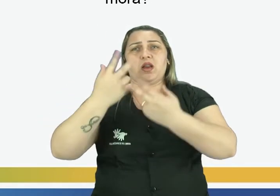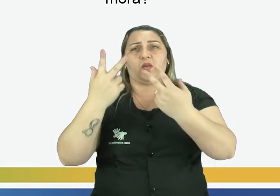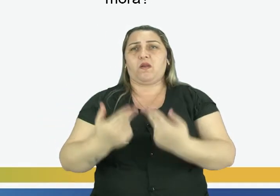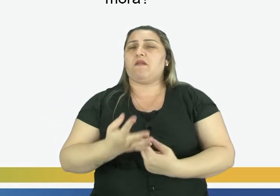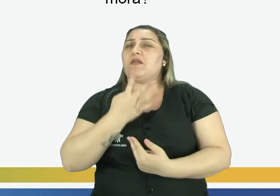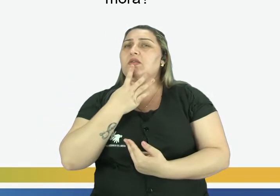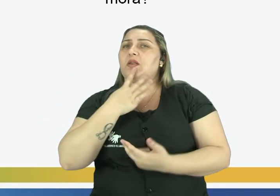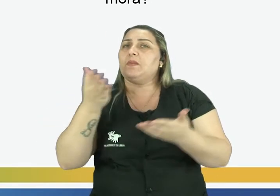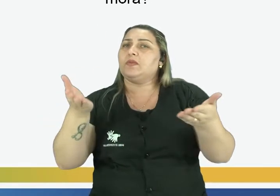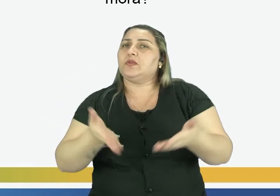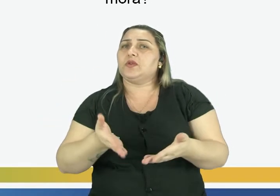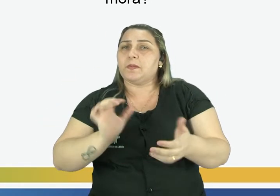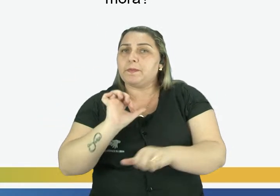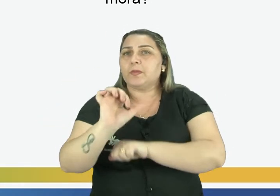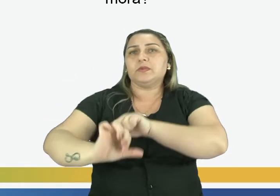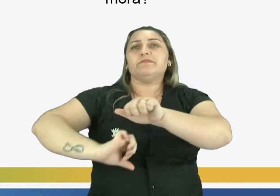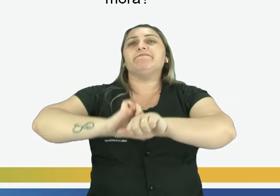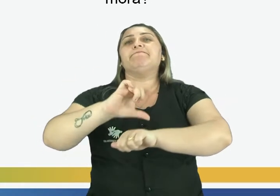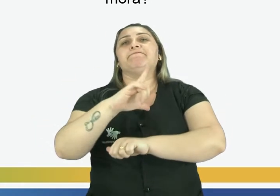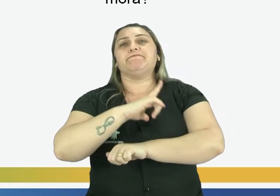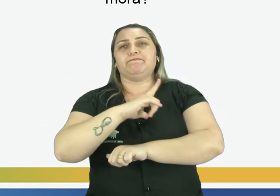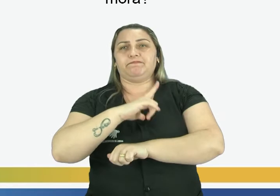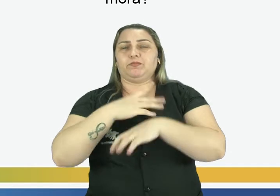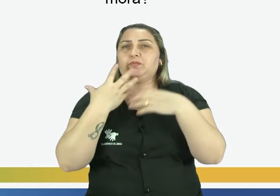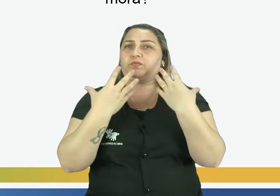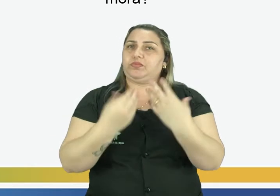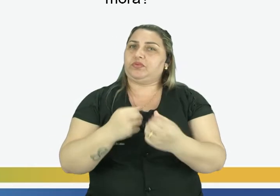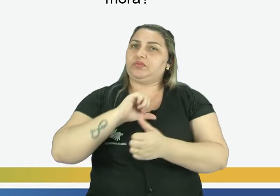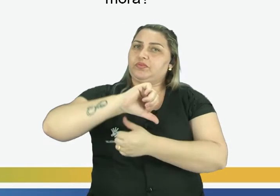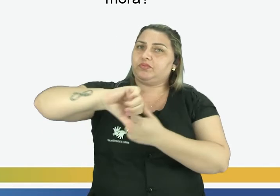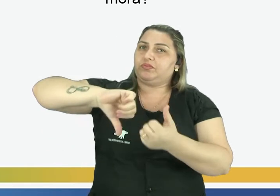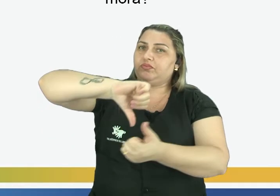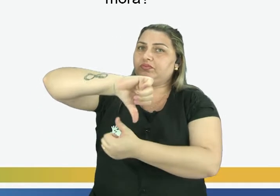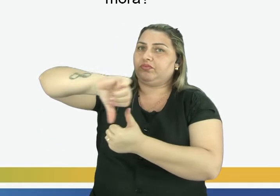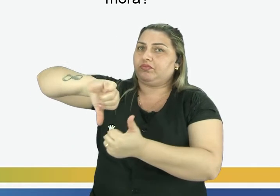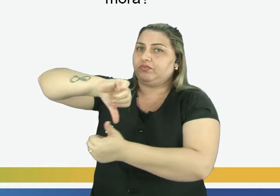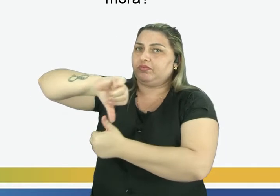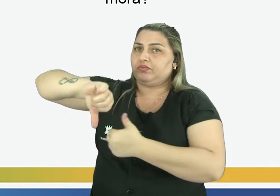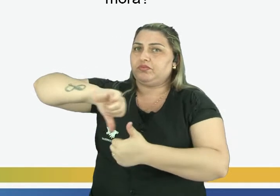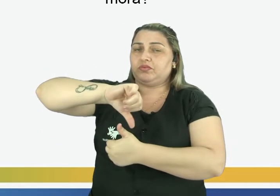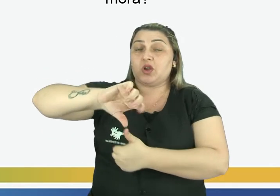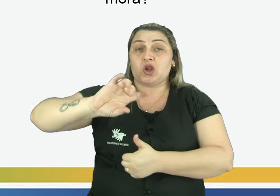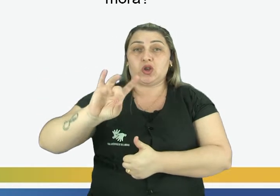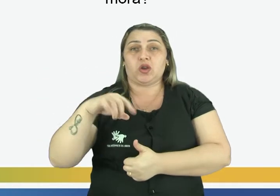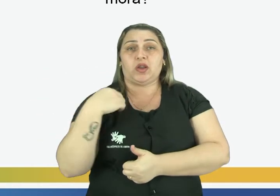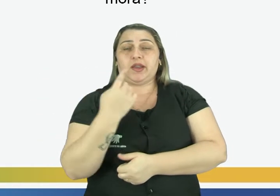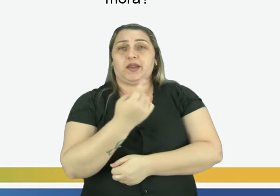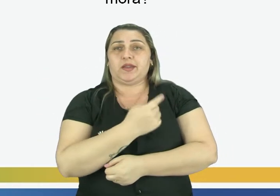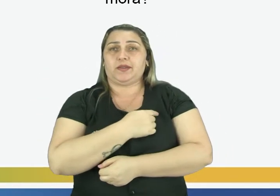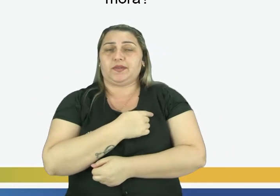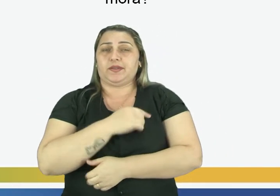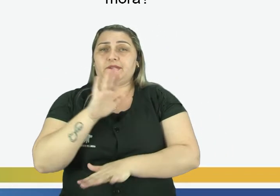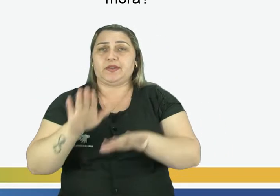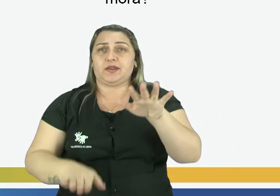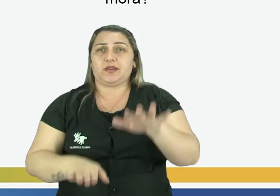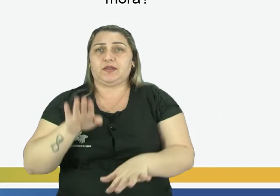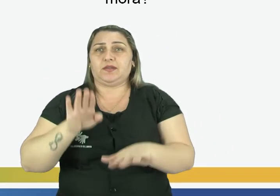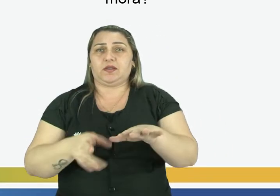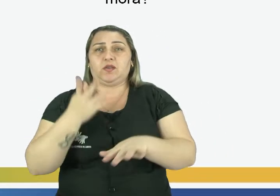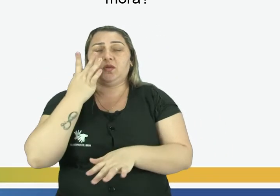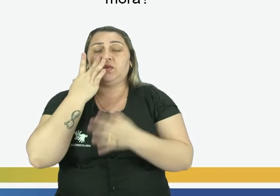conhecemos hoje, certo? Tiveram muitas transformações. Só que nós, às vezes, não